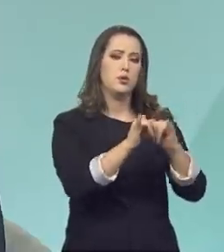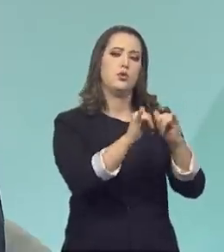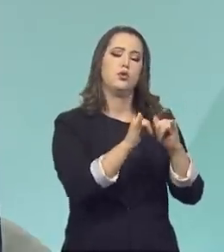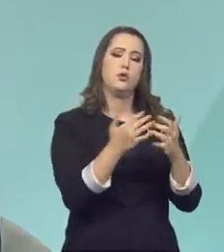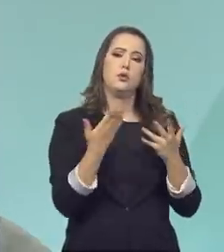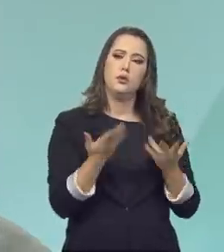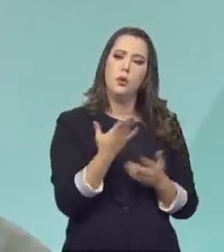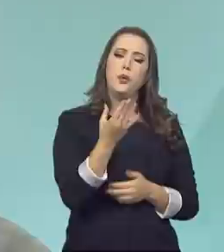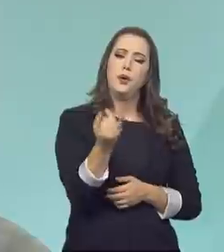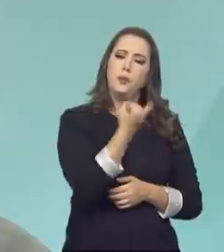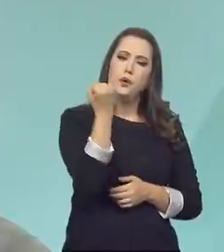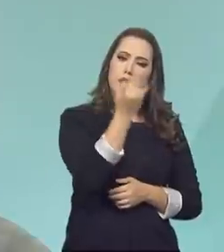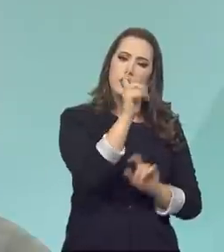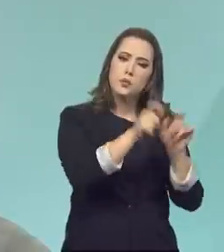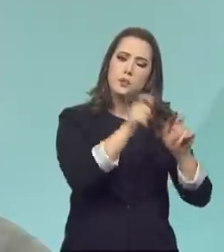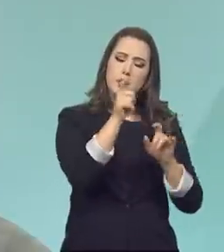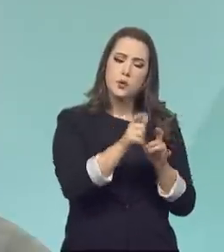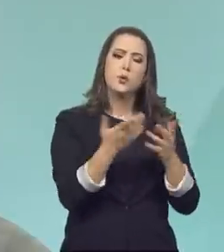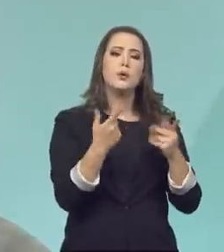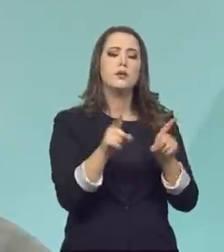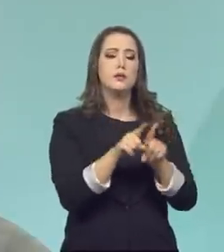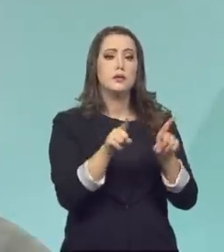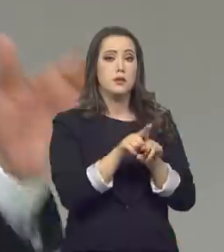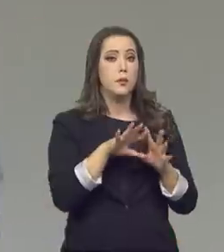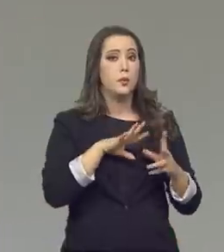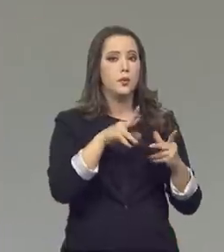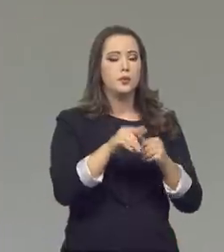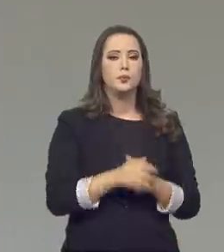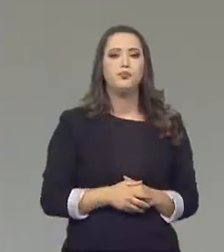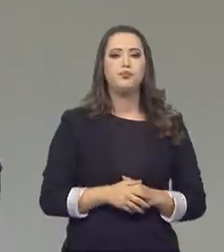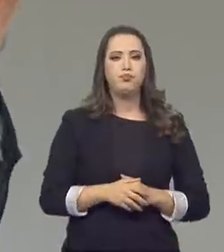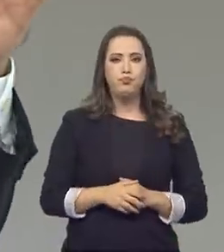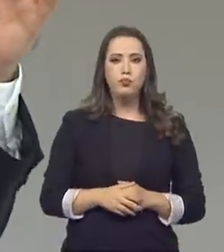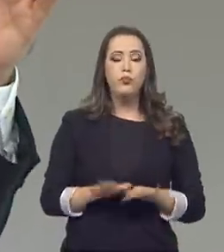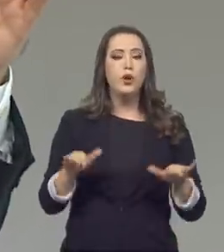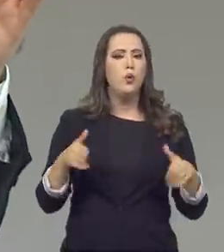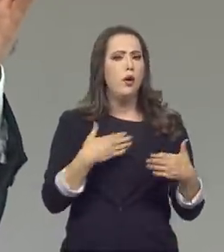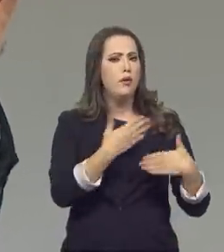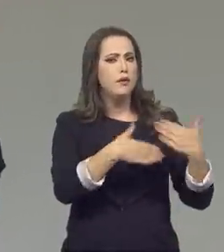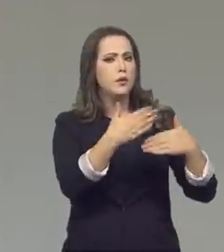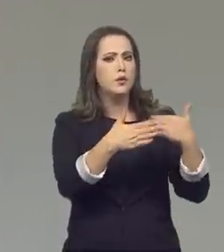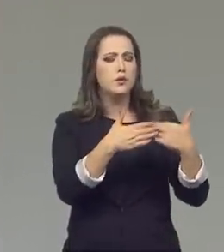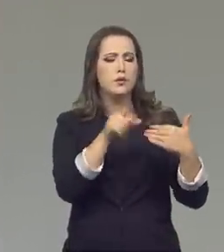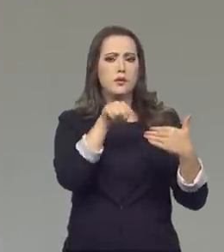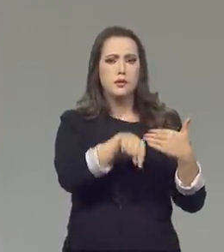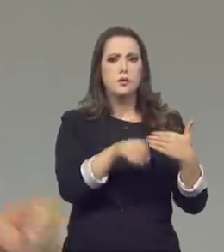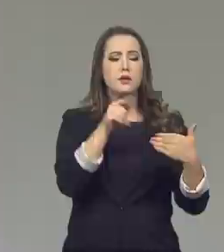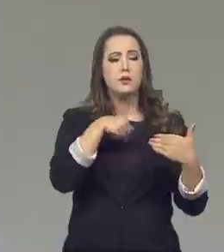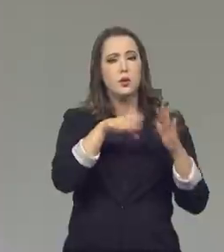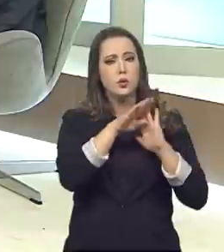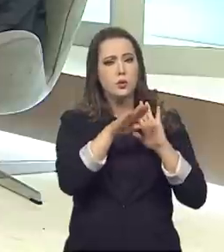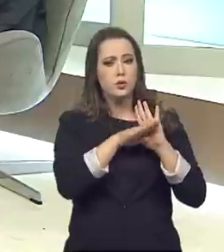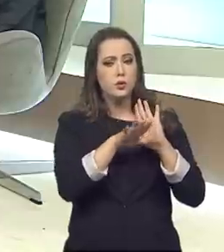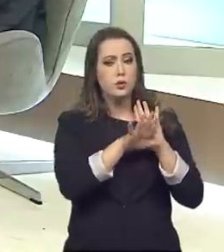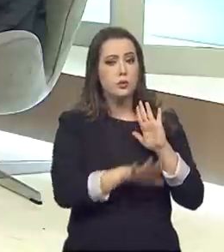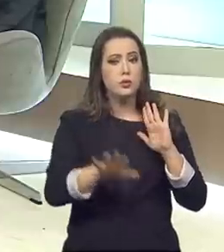ganha não só os consumidores, mas ganha todo o planeta. E como é que foi a evolução do Programa Brasileiro de Etiquetagem?